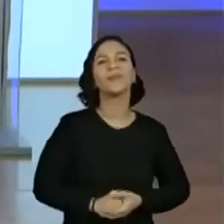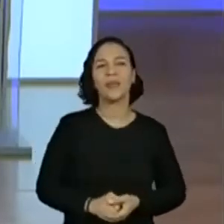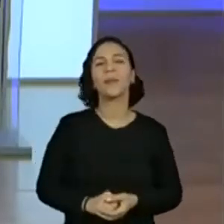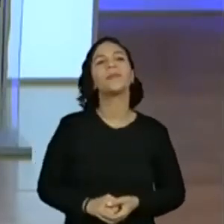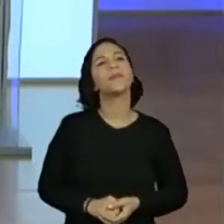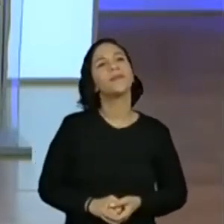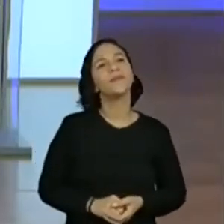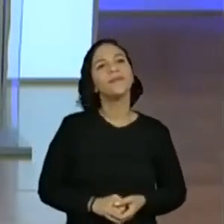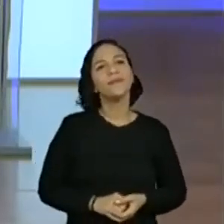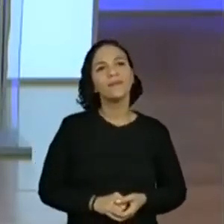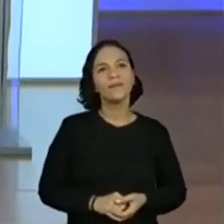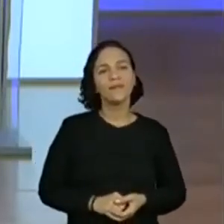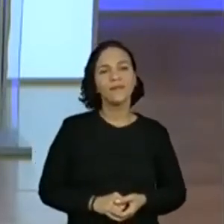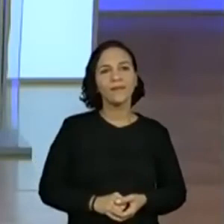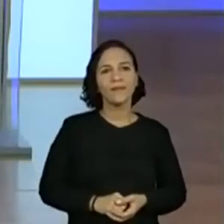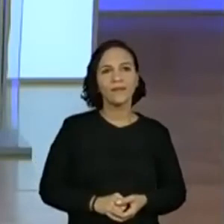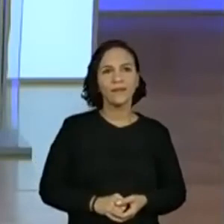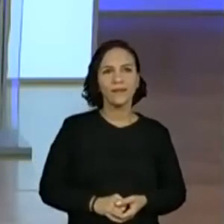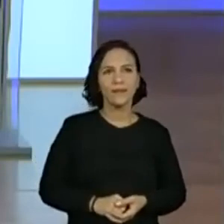vamos.